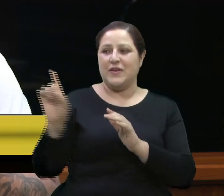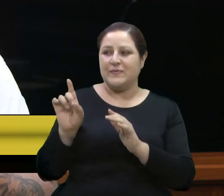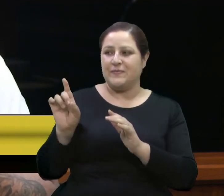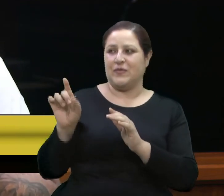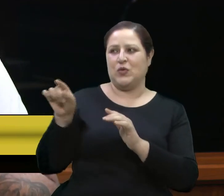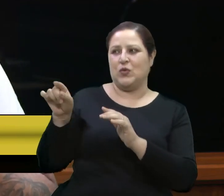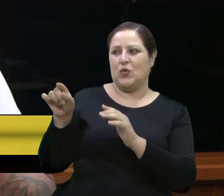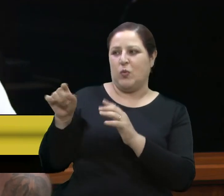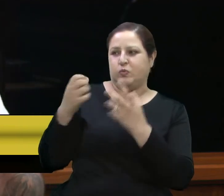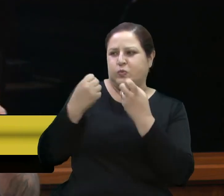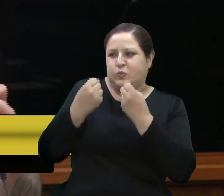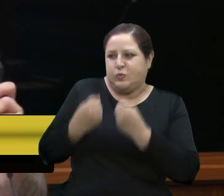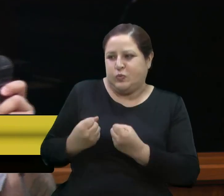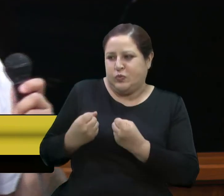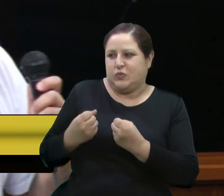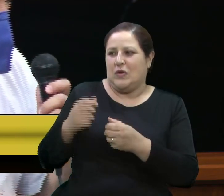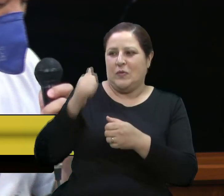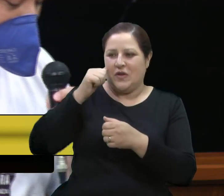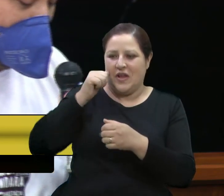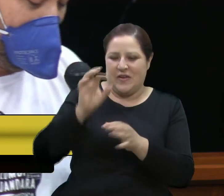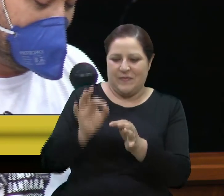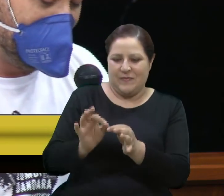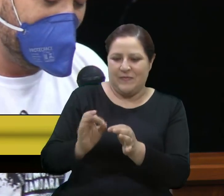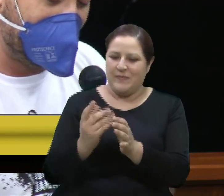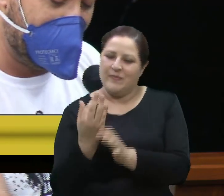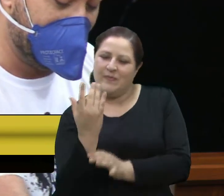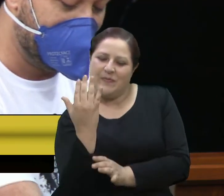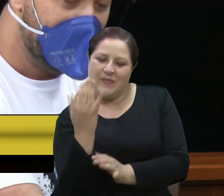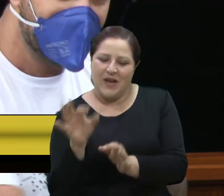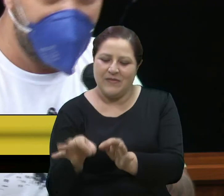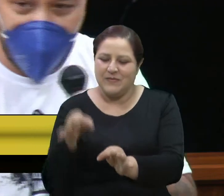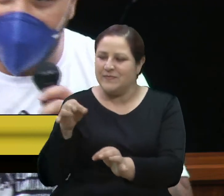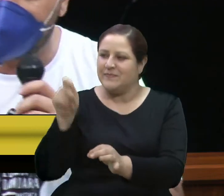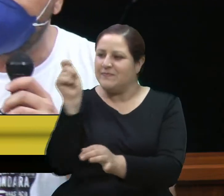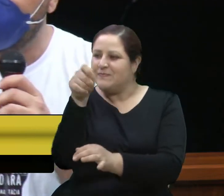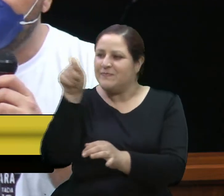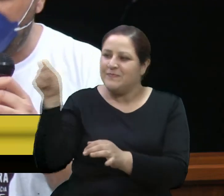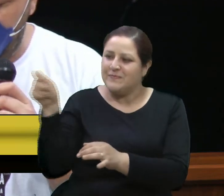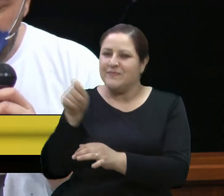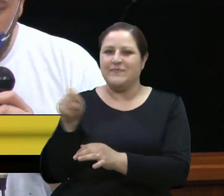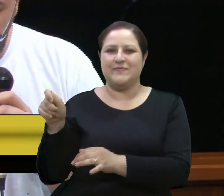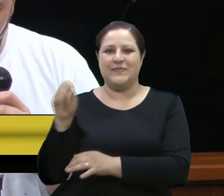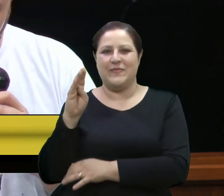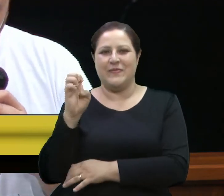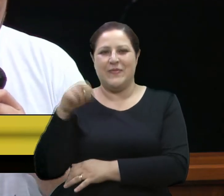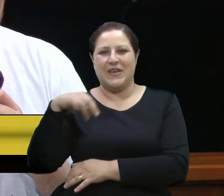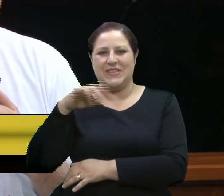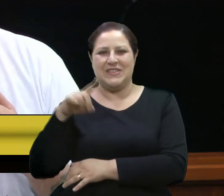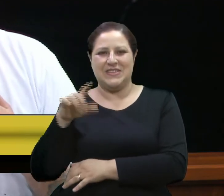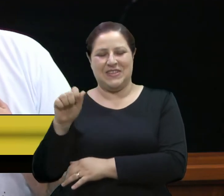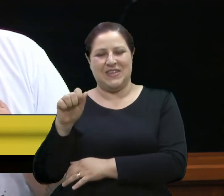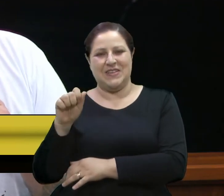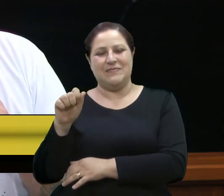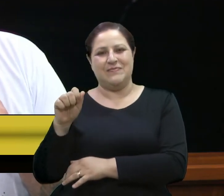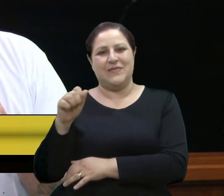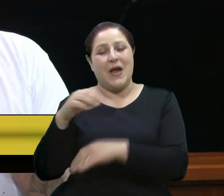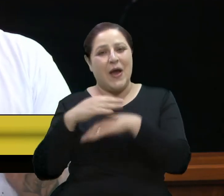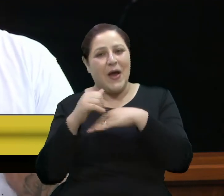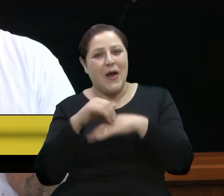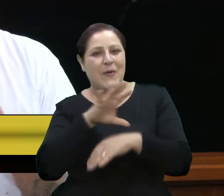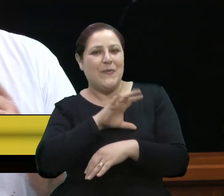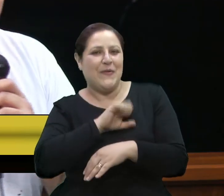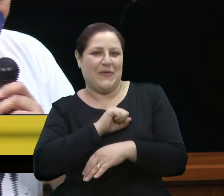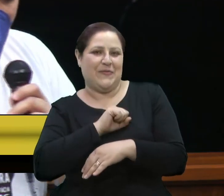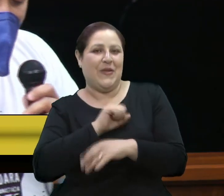benzer. E pegava uma folhinha de erruda e fazia isso com todo amor e carinho. Então, por isso que a gente propôs essa